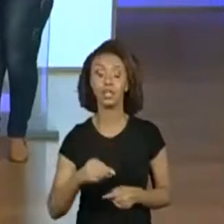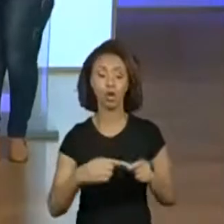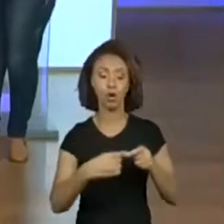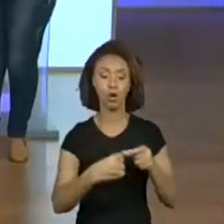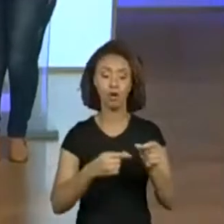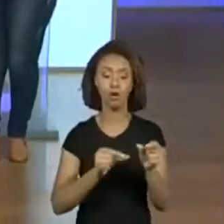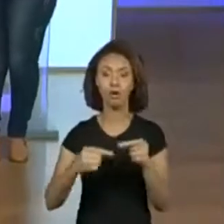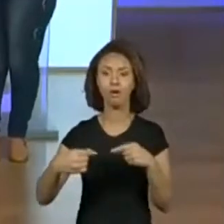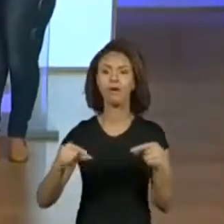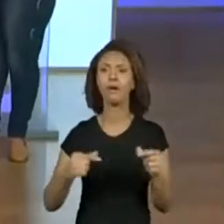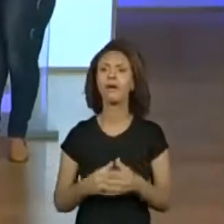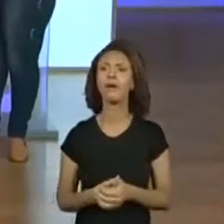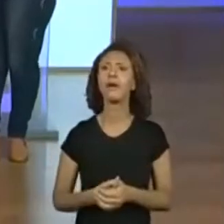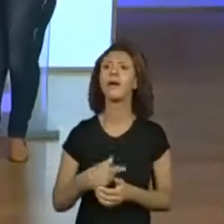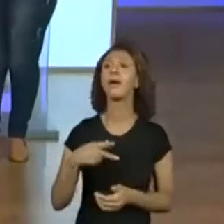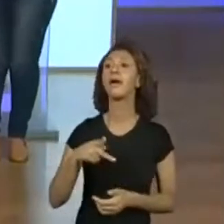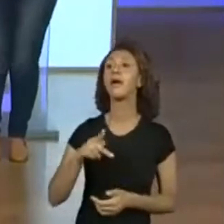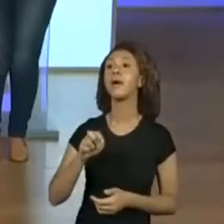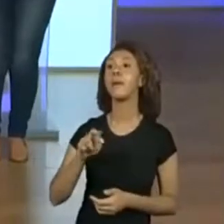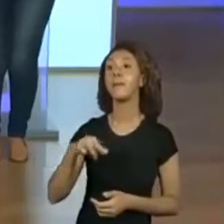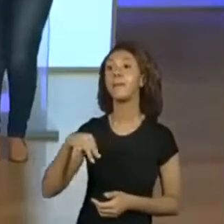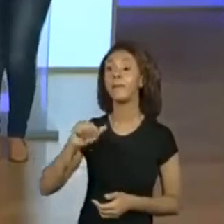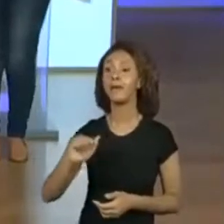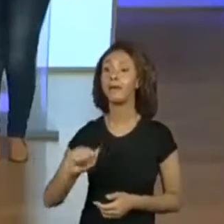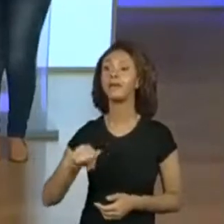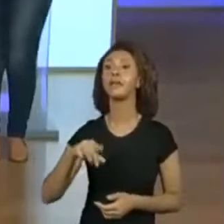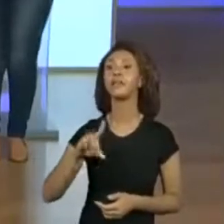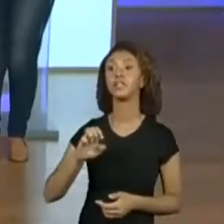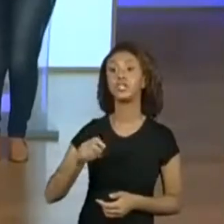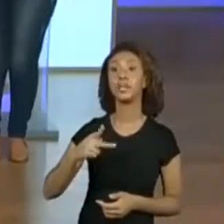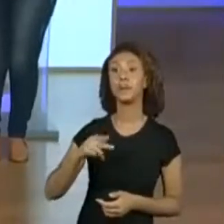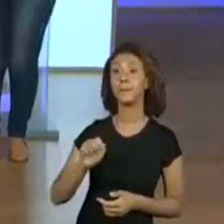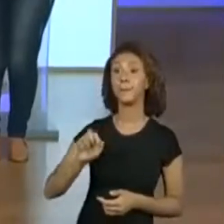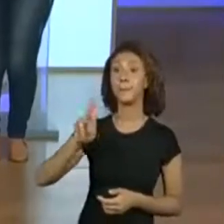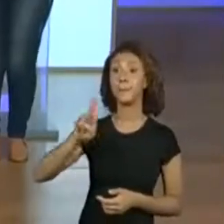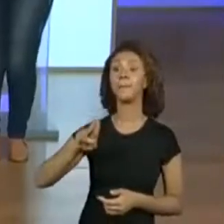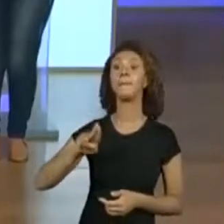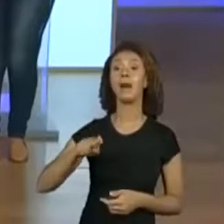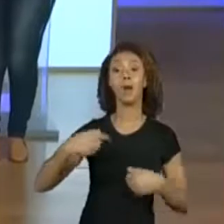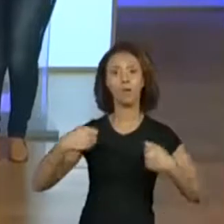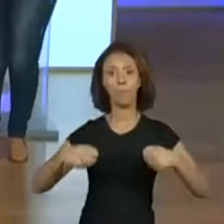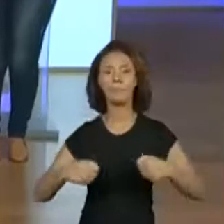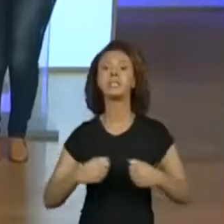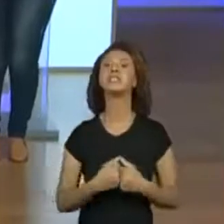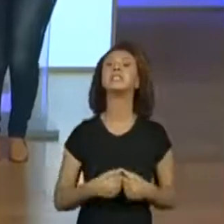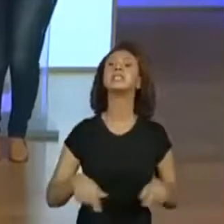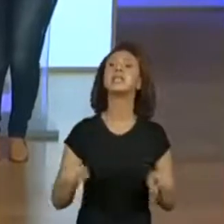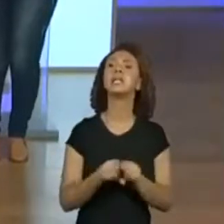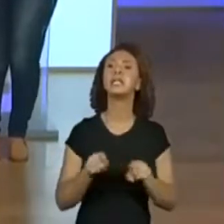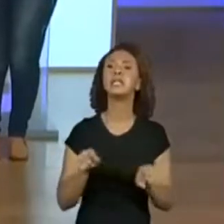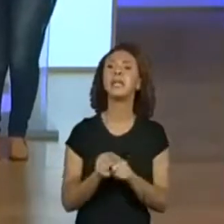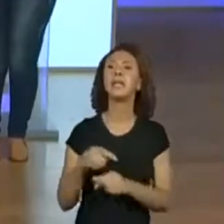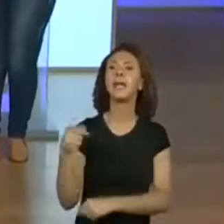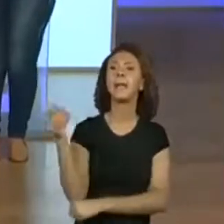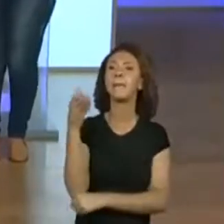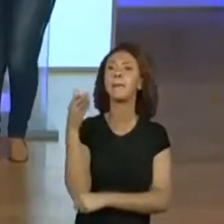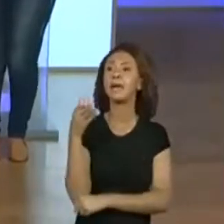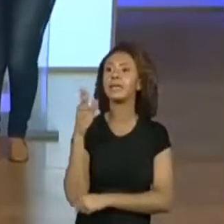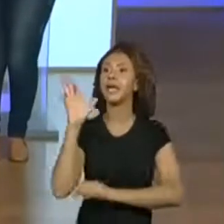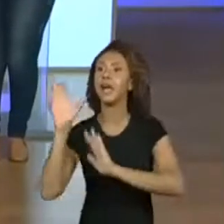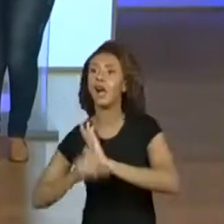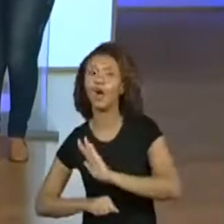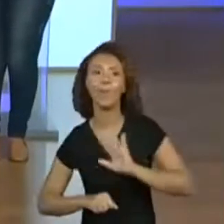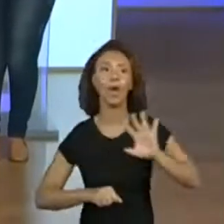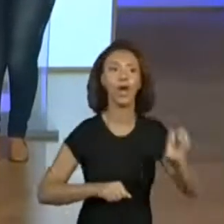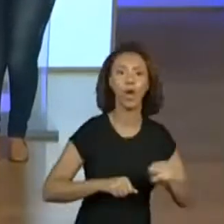Perna de lata ou perna de pau? Precisa. Ou da lata ou da perna de pau. Pique bandeira ou rouba bandeira, eles estão